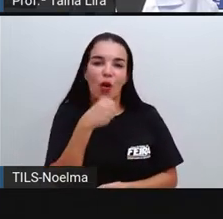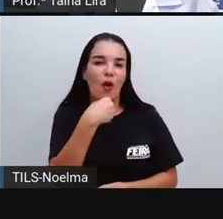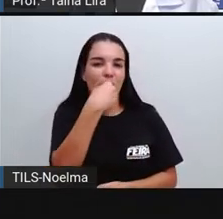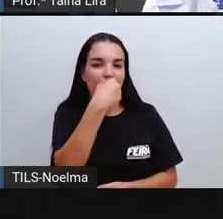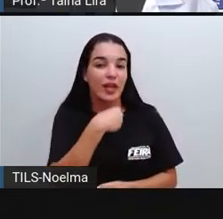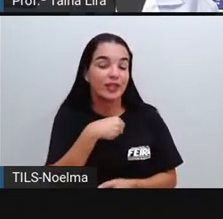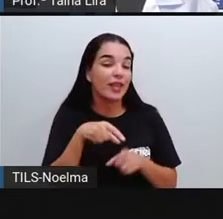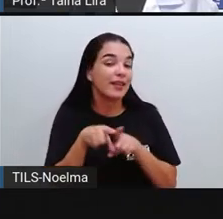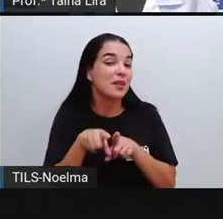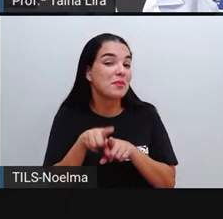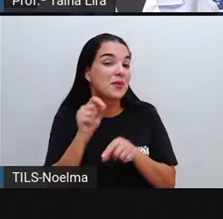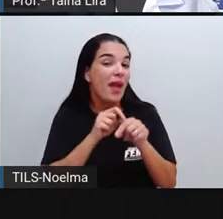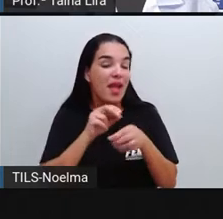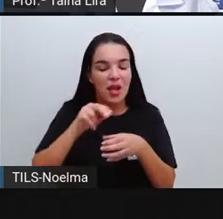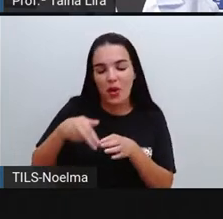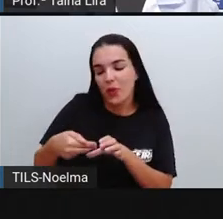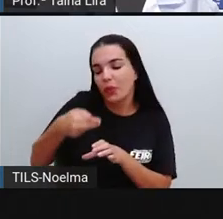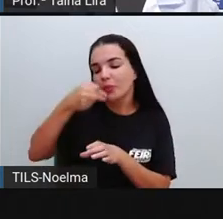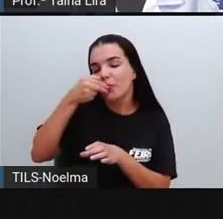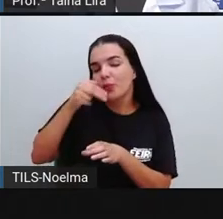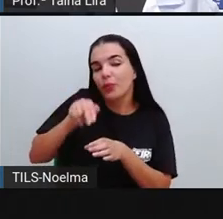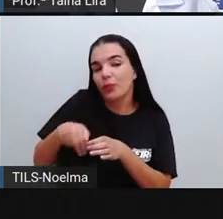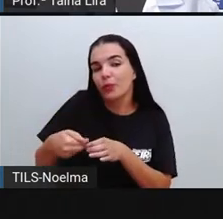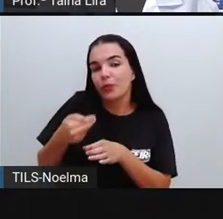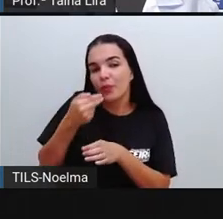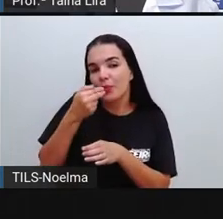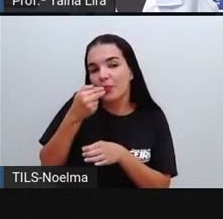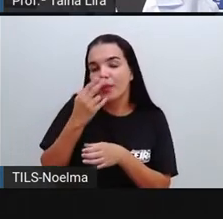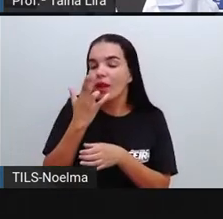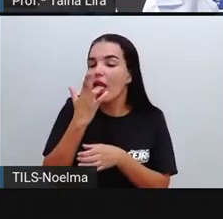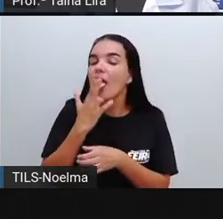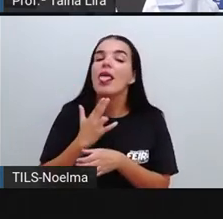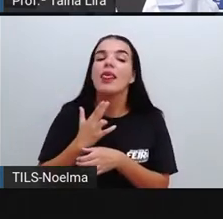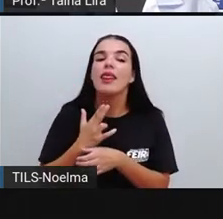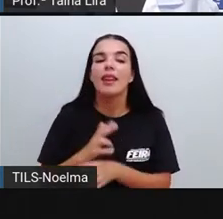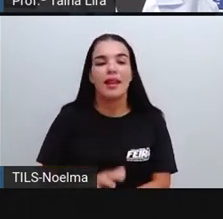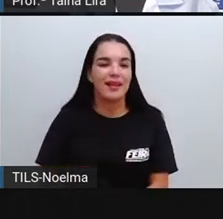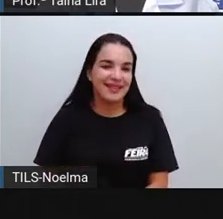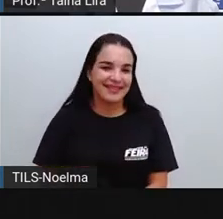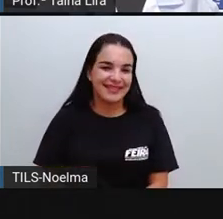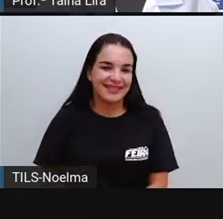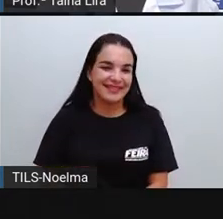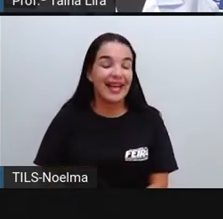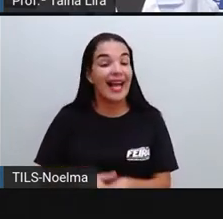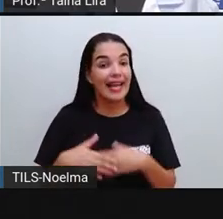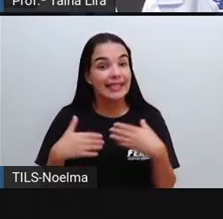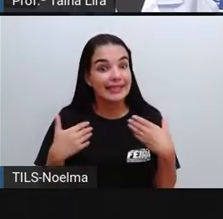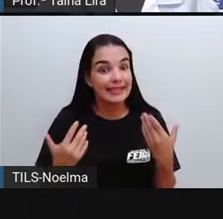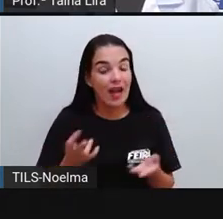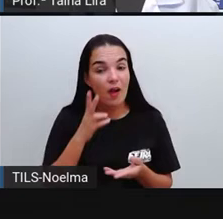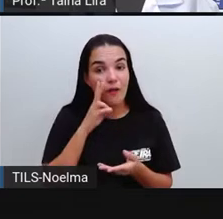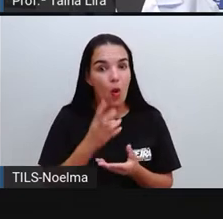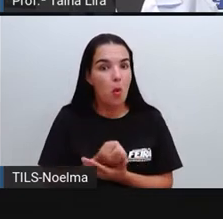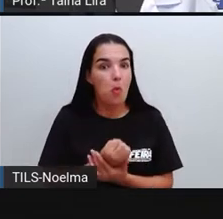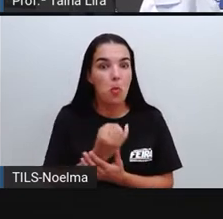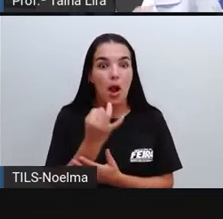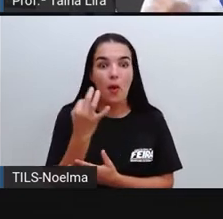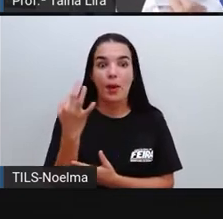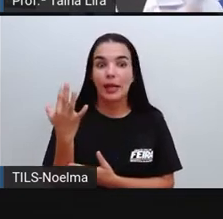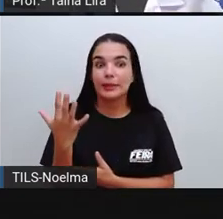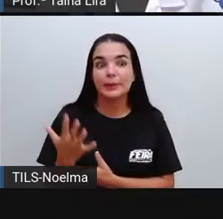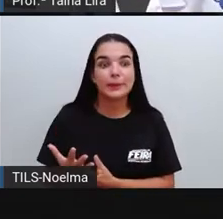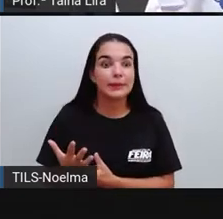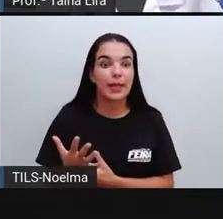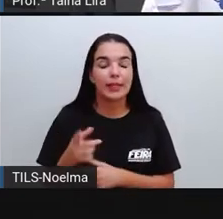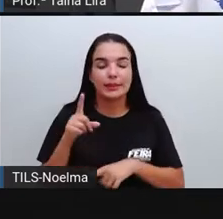e o iogurte, tá? Então, são esses